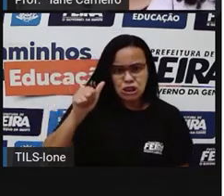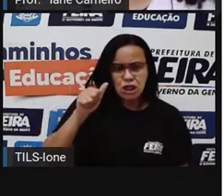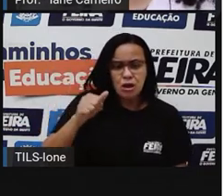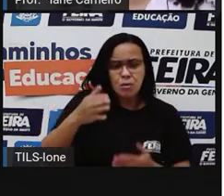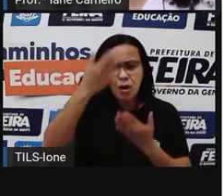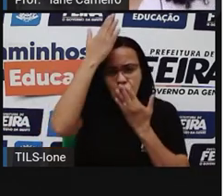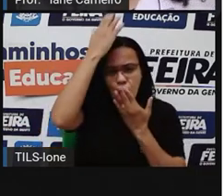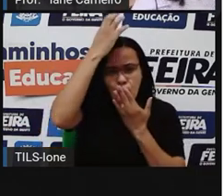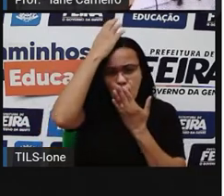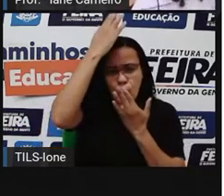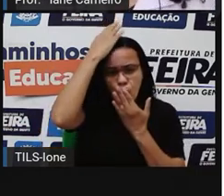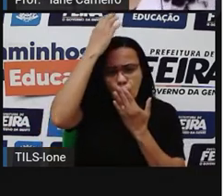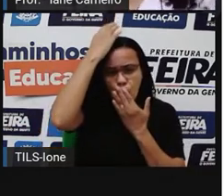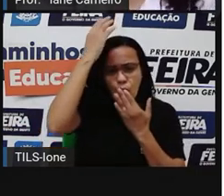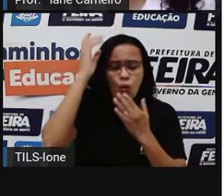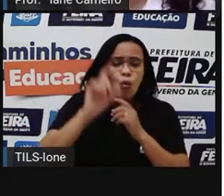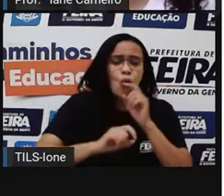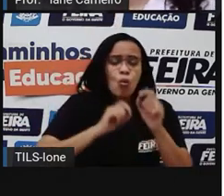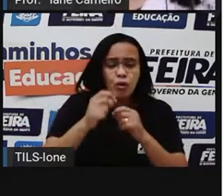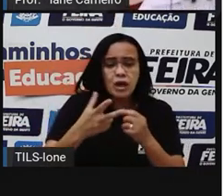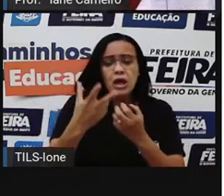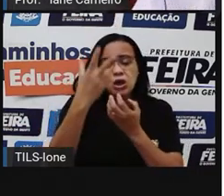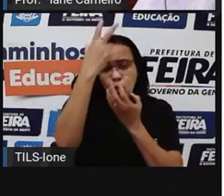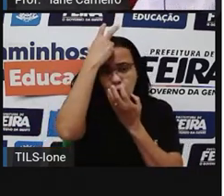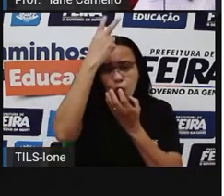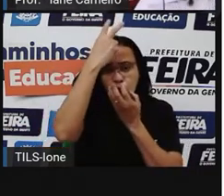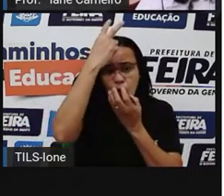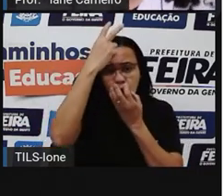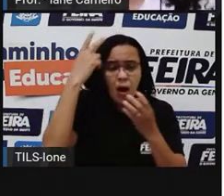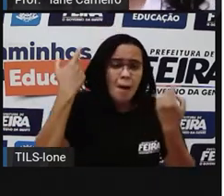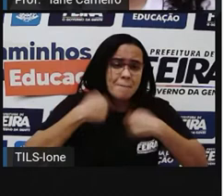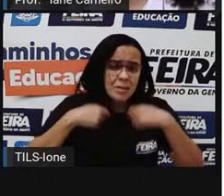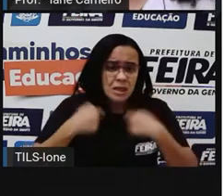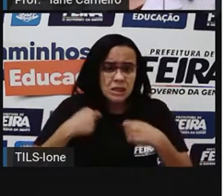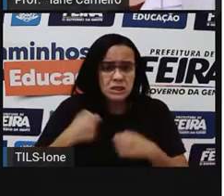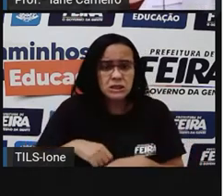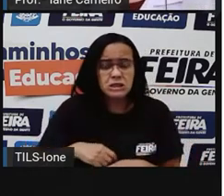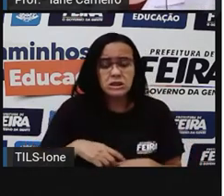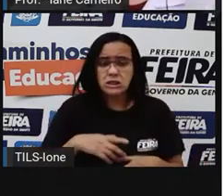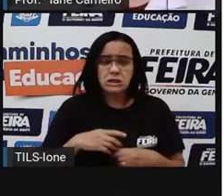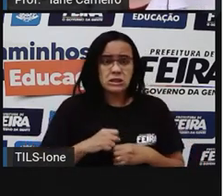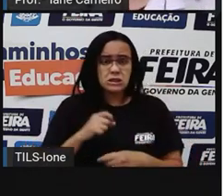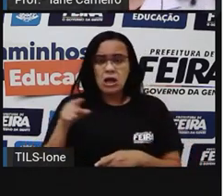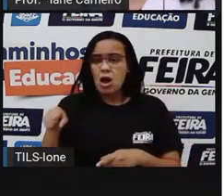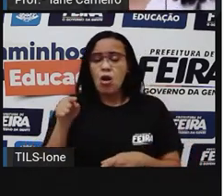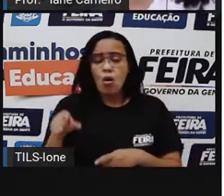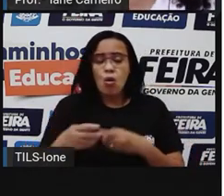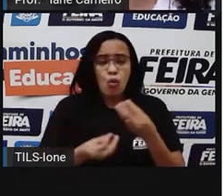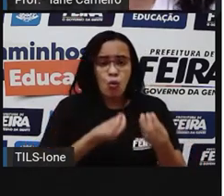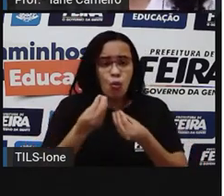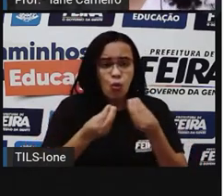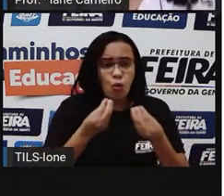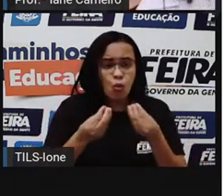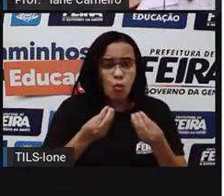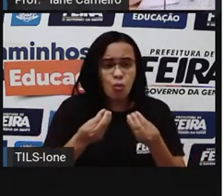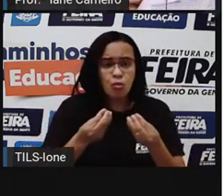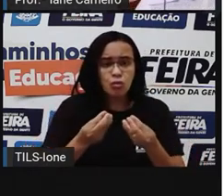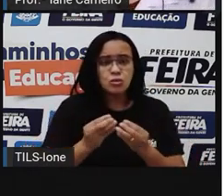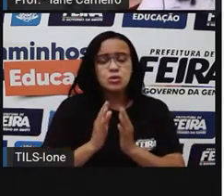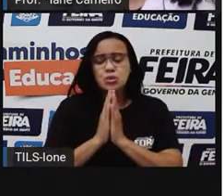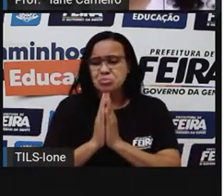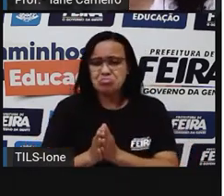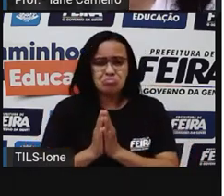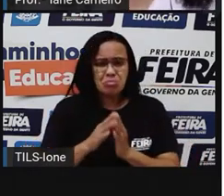pra fazer umas orações, pra que esse boi voltasse a viver novamente. E aí, enquanto o pajé tava fazendo lá o ritual,